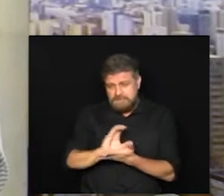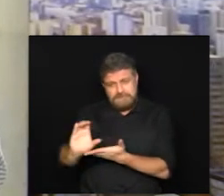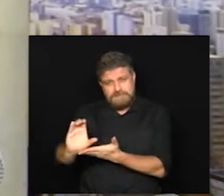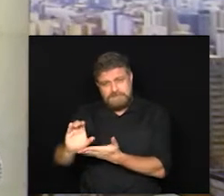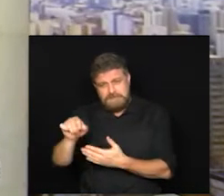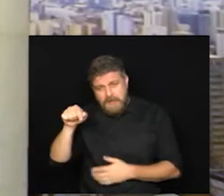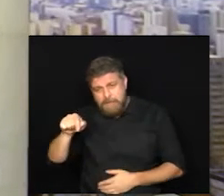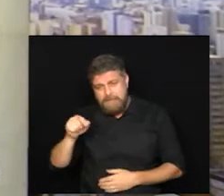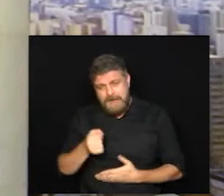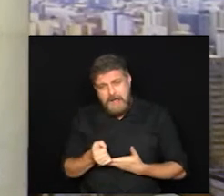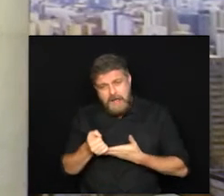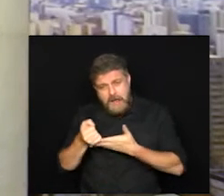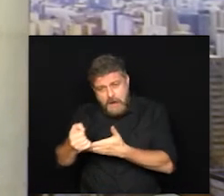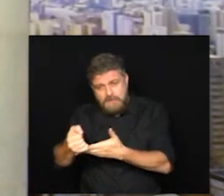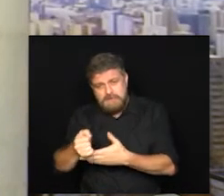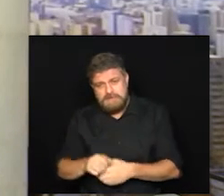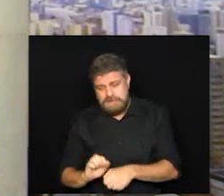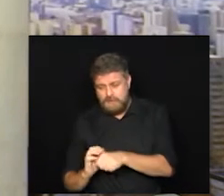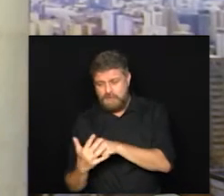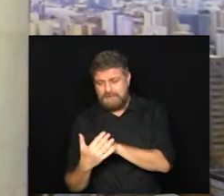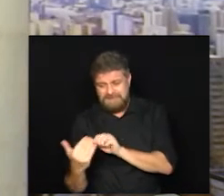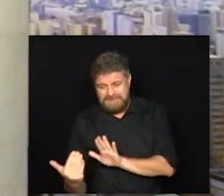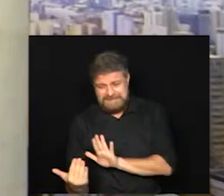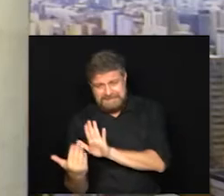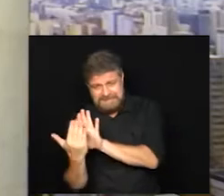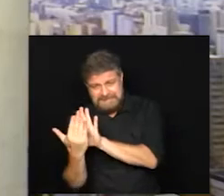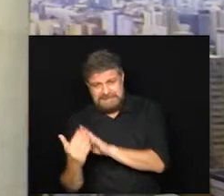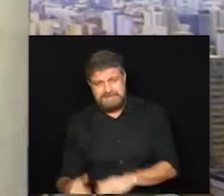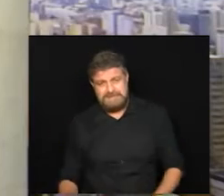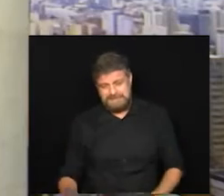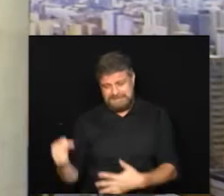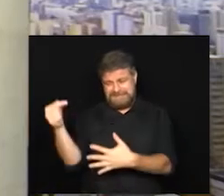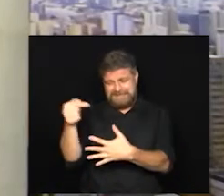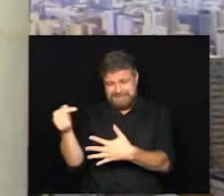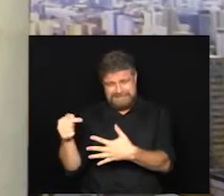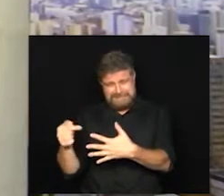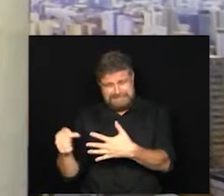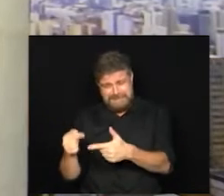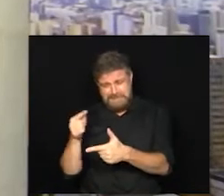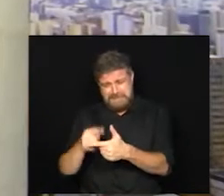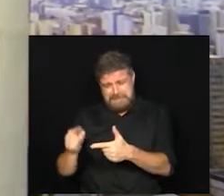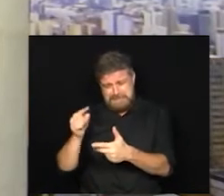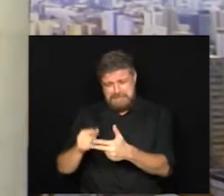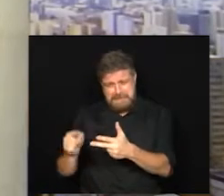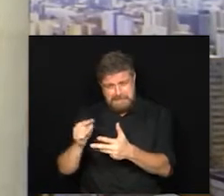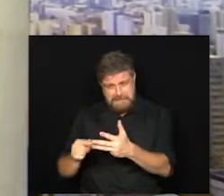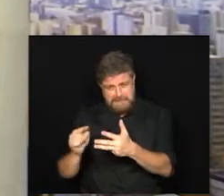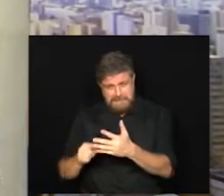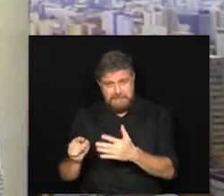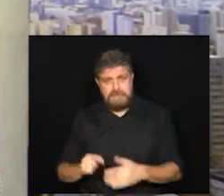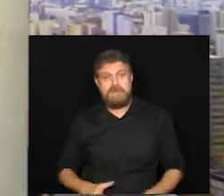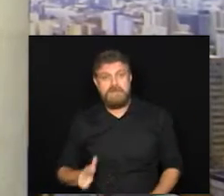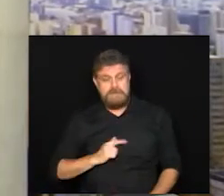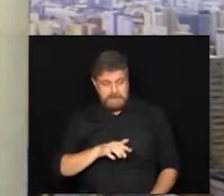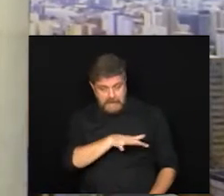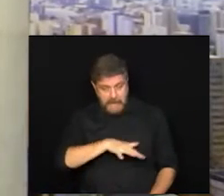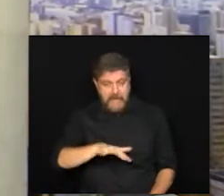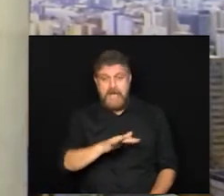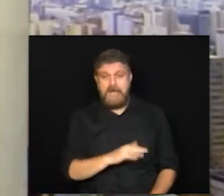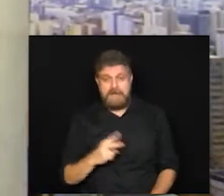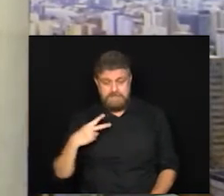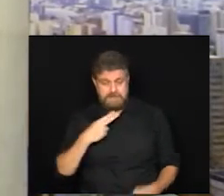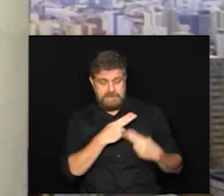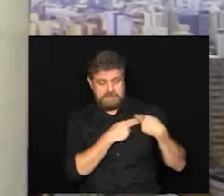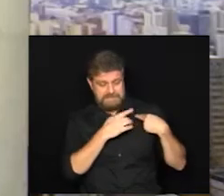nesse combate ao coronavírus e todas as consequências que ela lhe traz sim aliás a Comissão de Saúde da Câmara tem